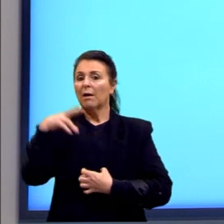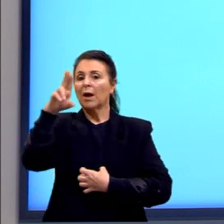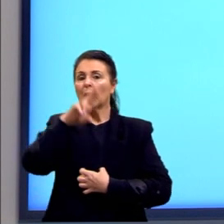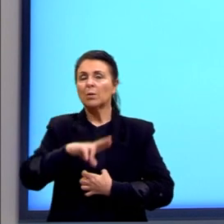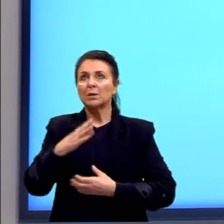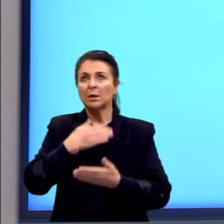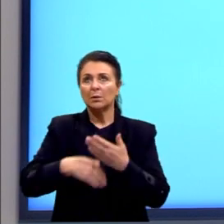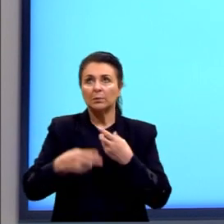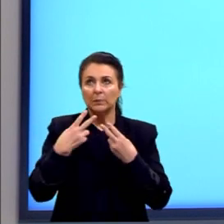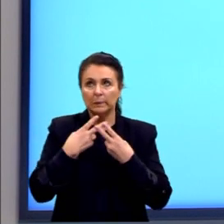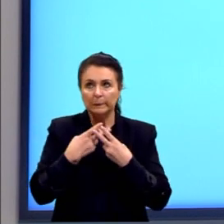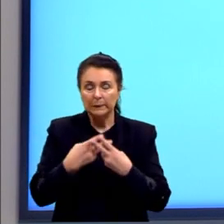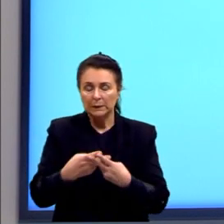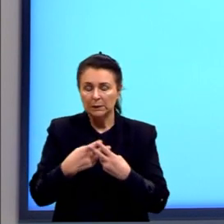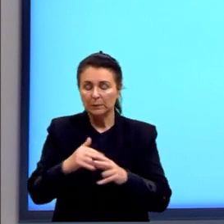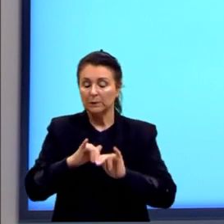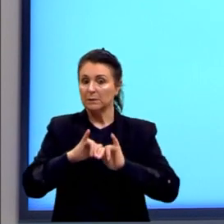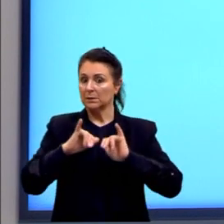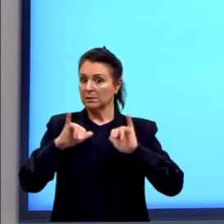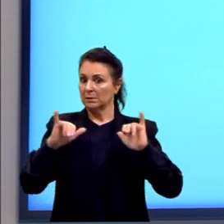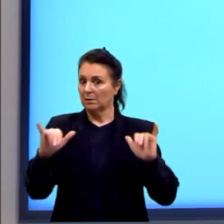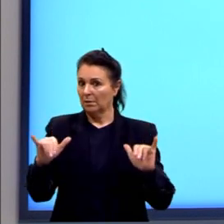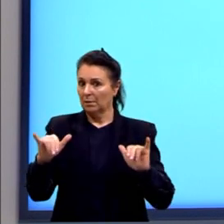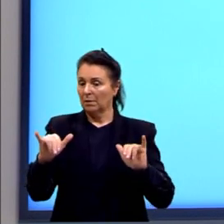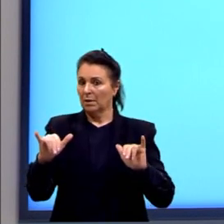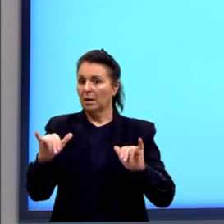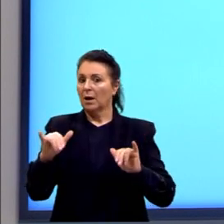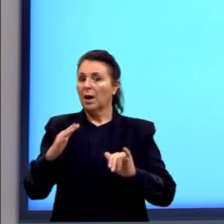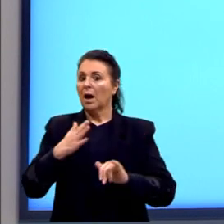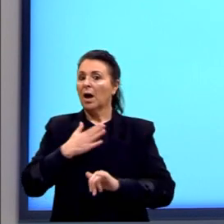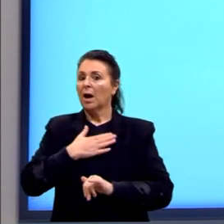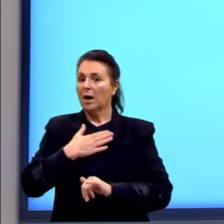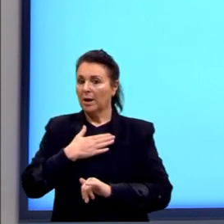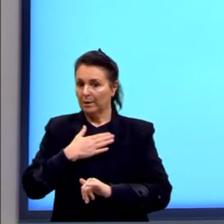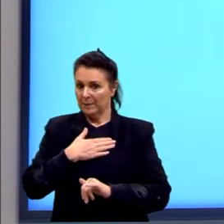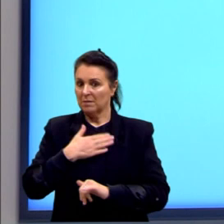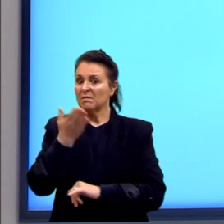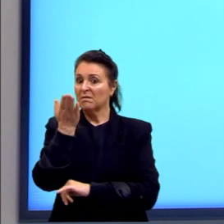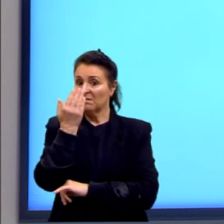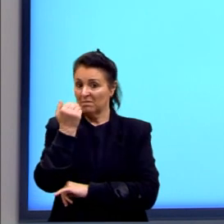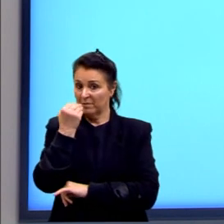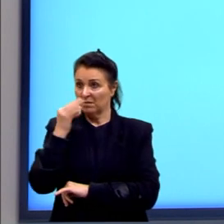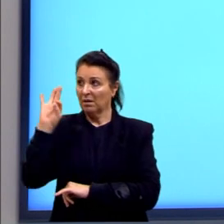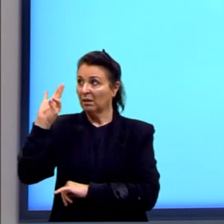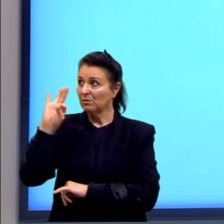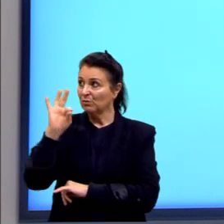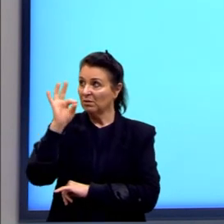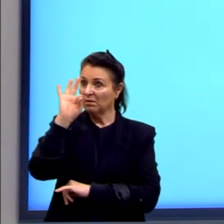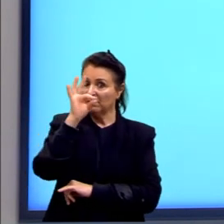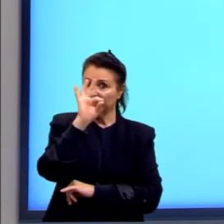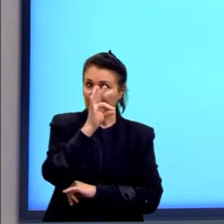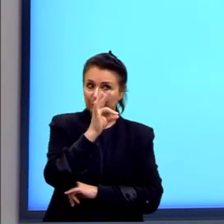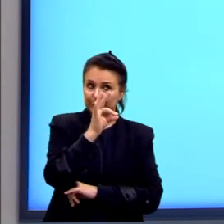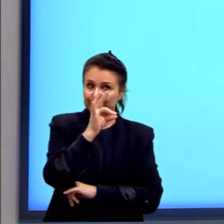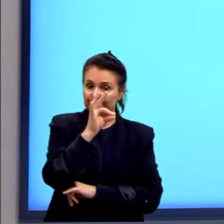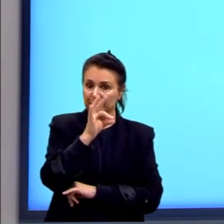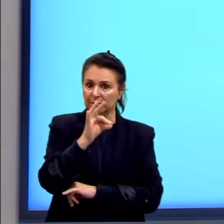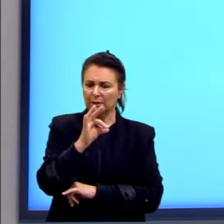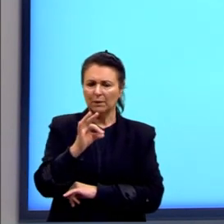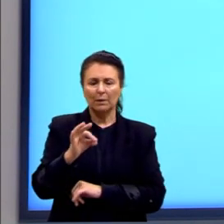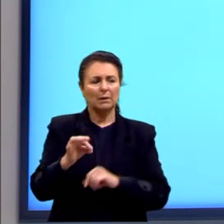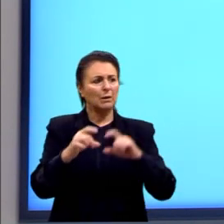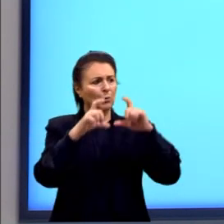paciência para dizer. Minha dieta de insetos. E daí, no terceiro, não tem